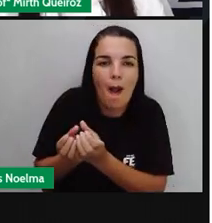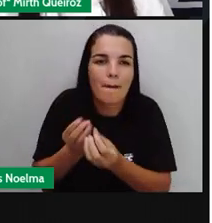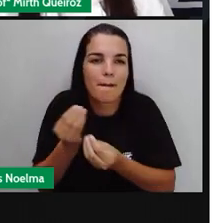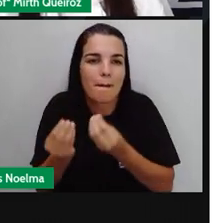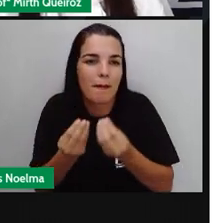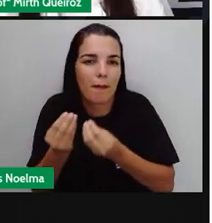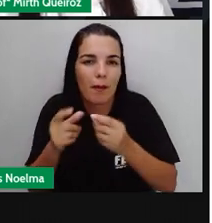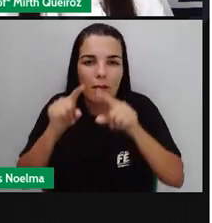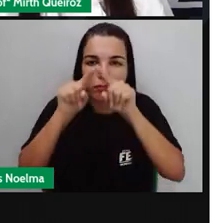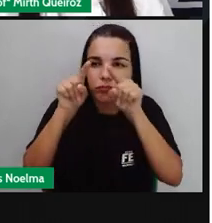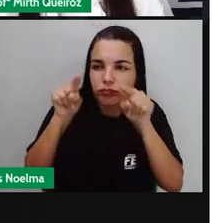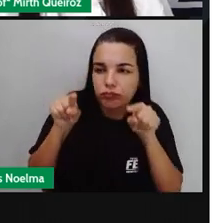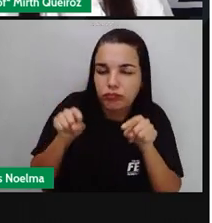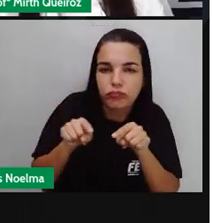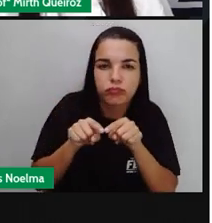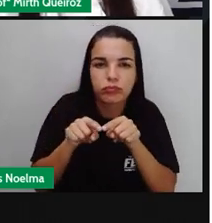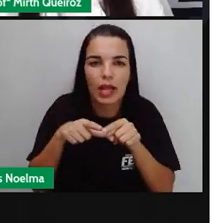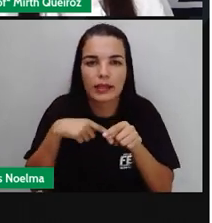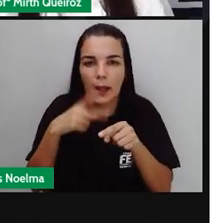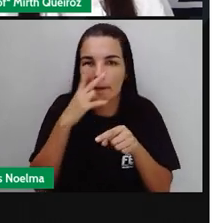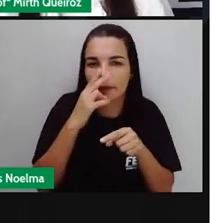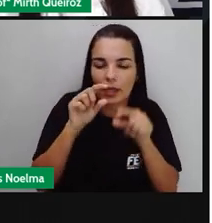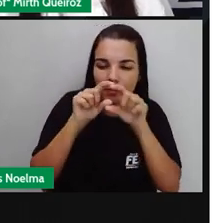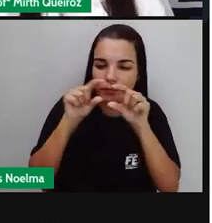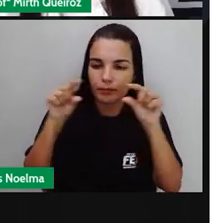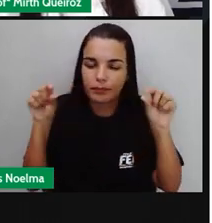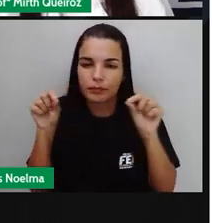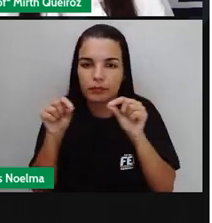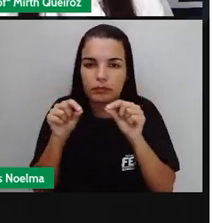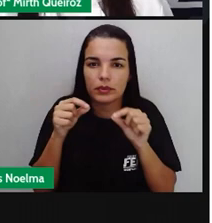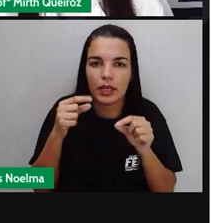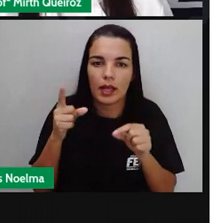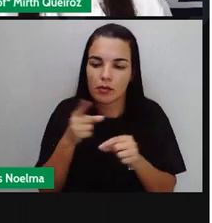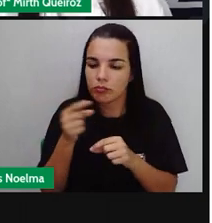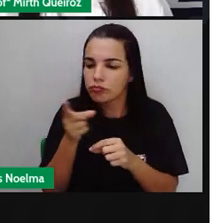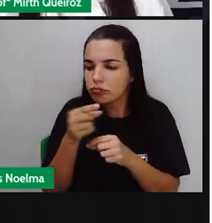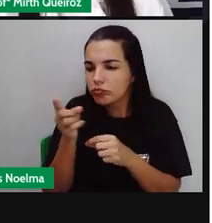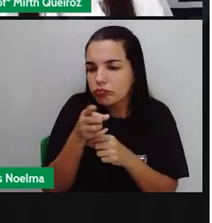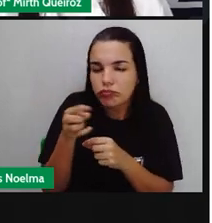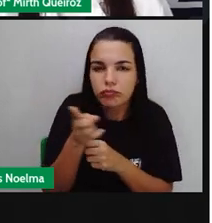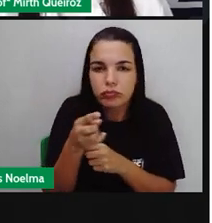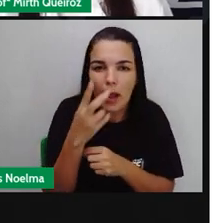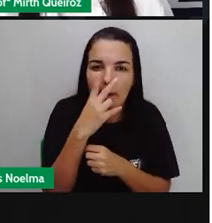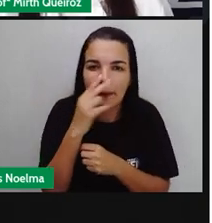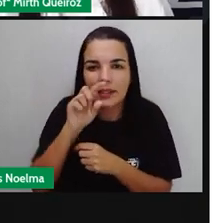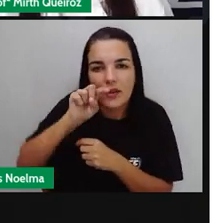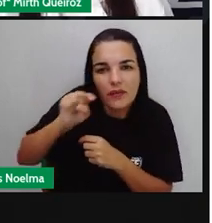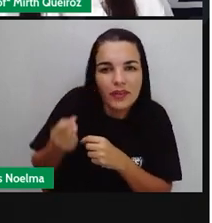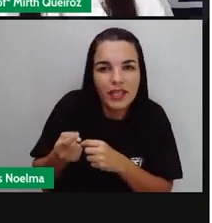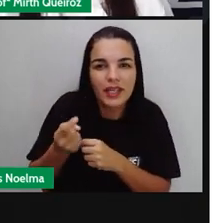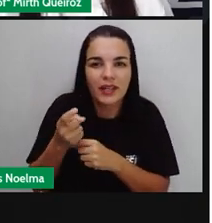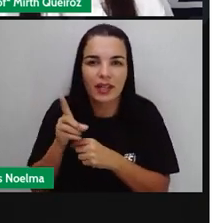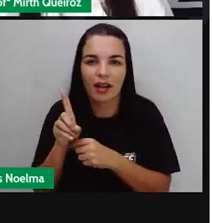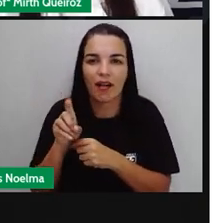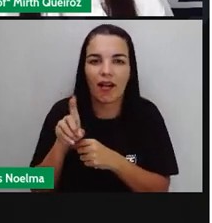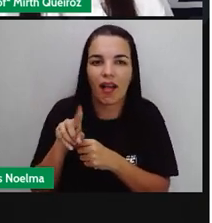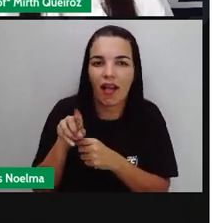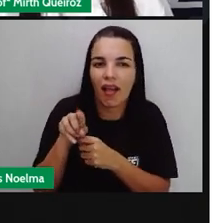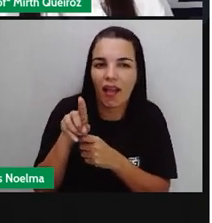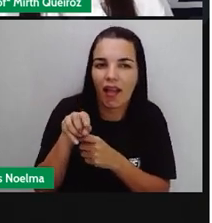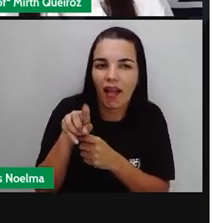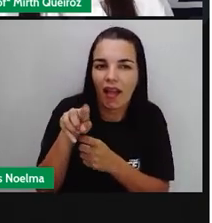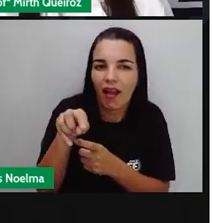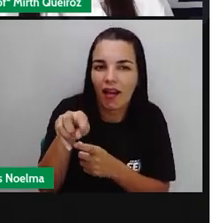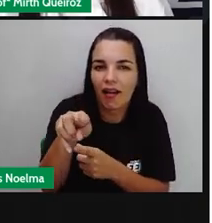bacilos, que tem a forma aí de um bastonete, vibrião, né? Parece uma virgulazinha, espirilo, em